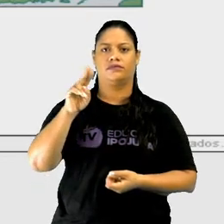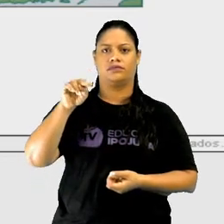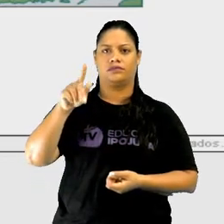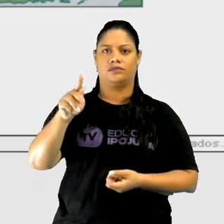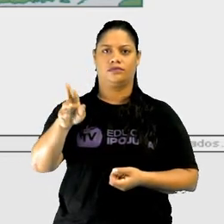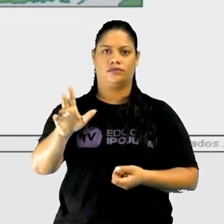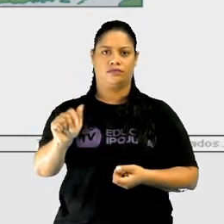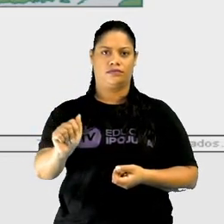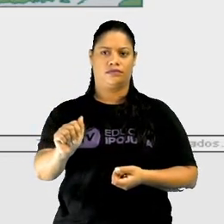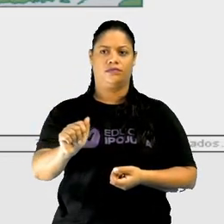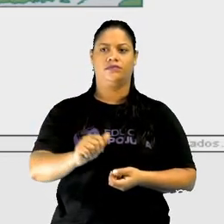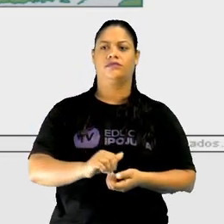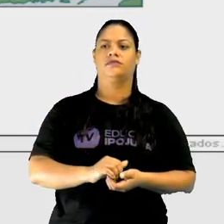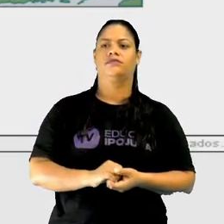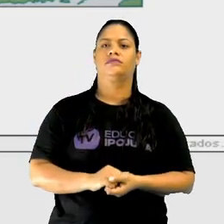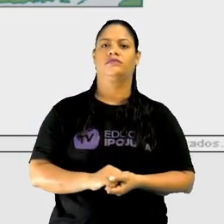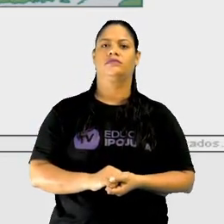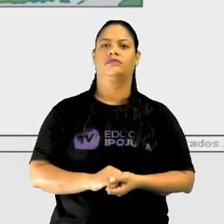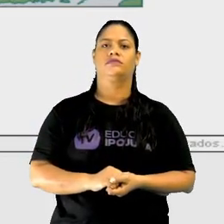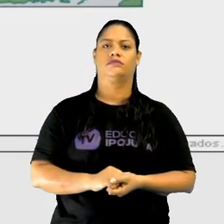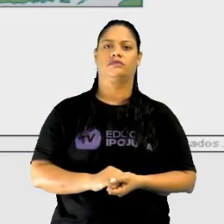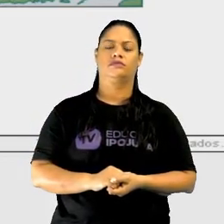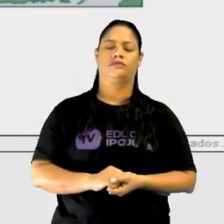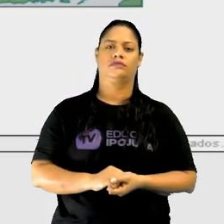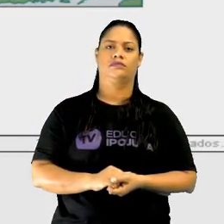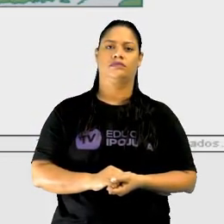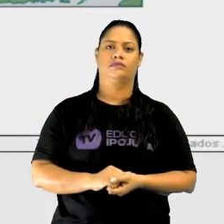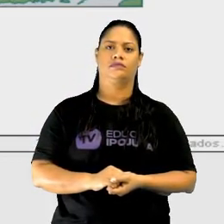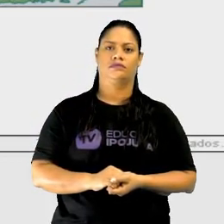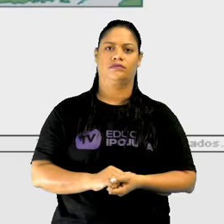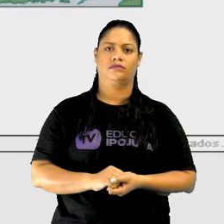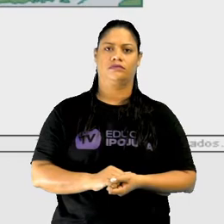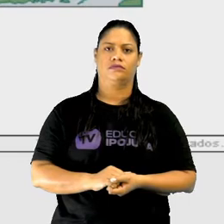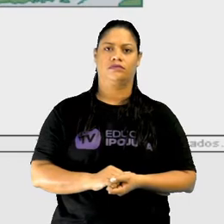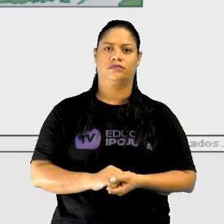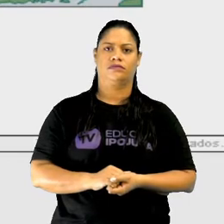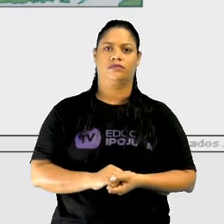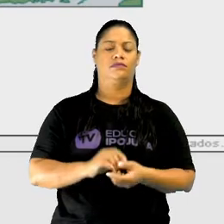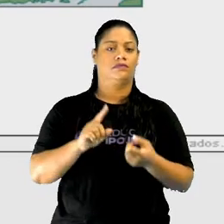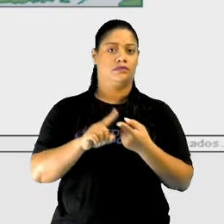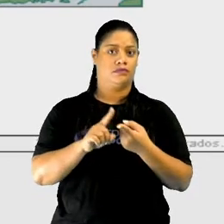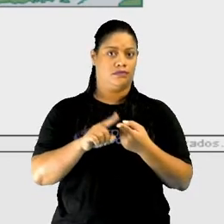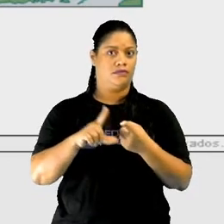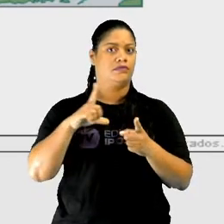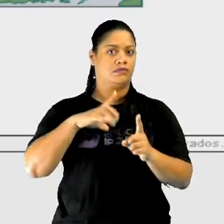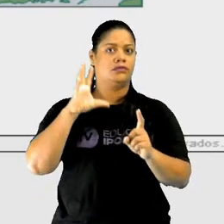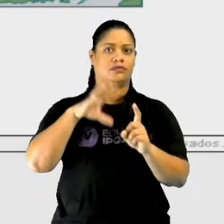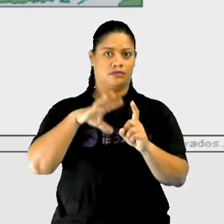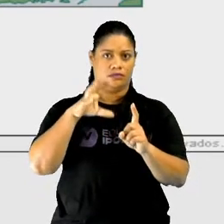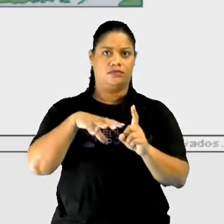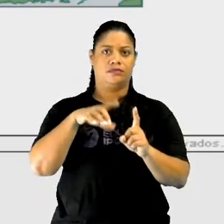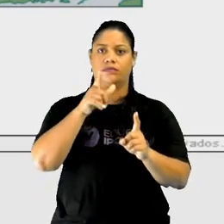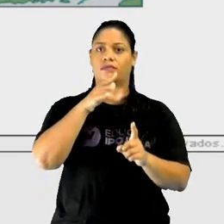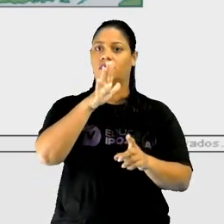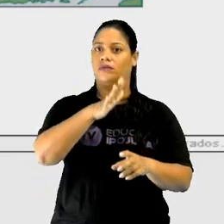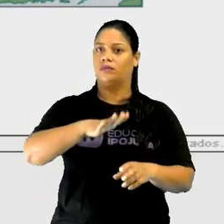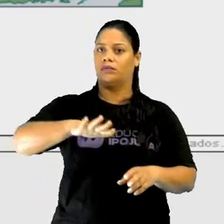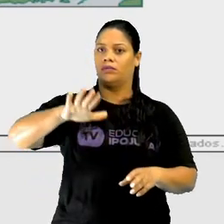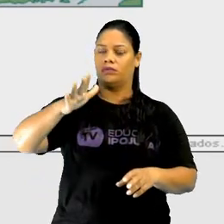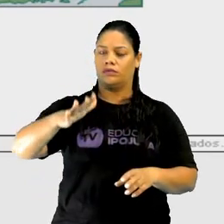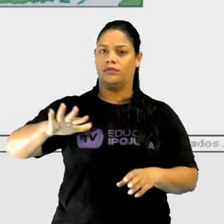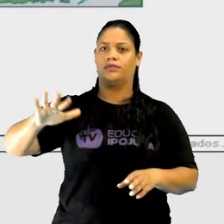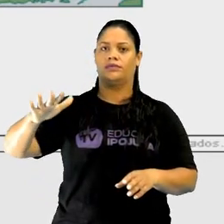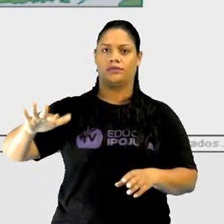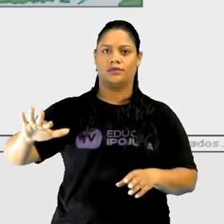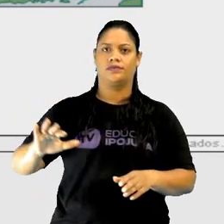região polar. A gente tem a vegetação, que também sofre influência do mar Mediterrâneo, assim como o